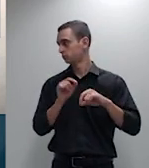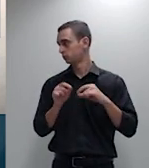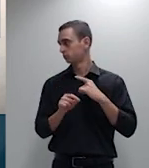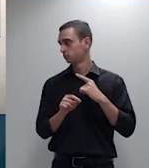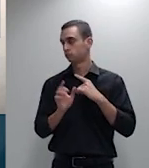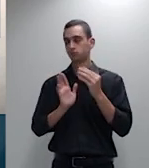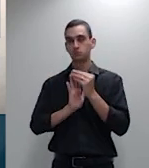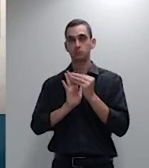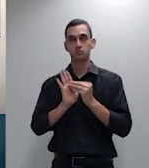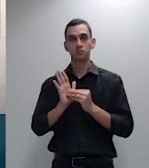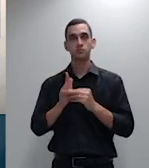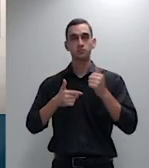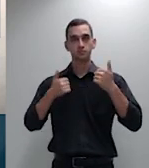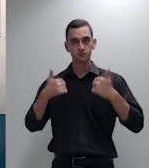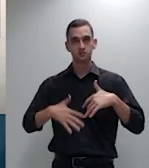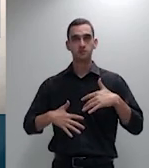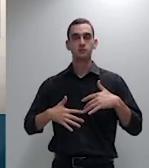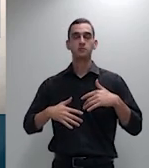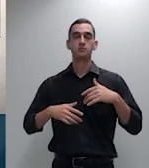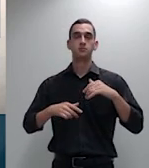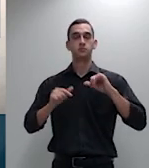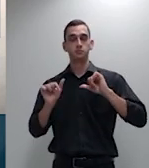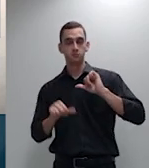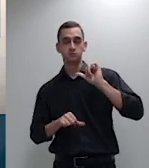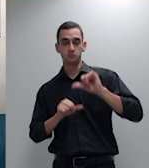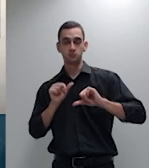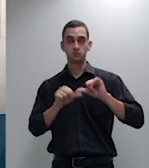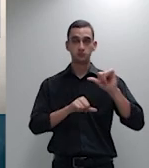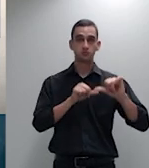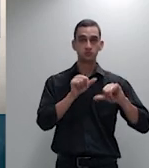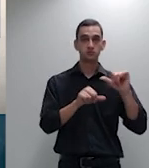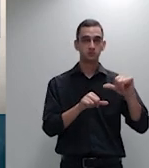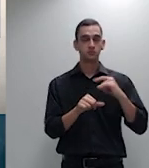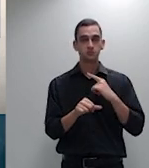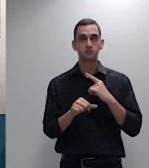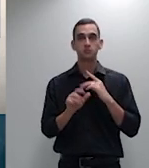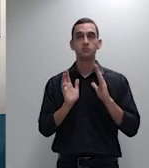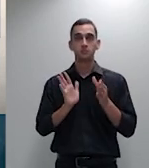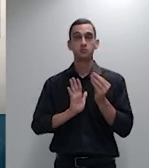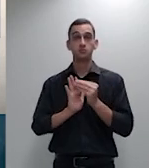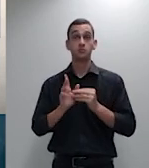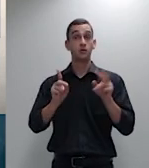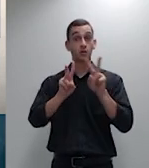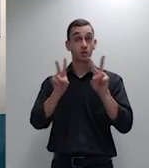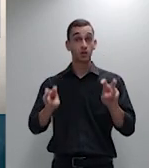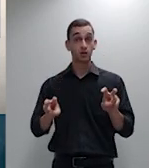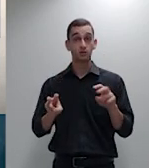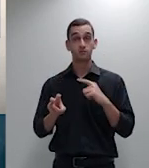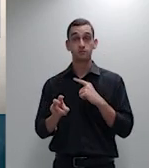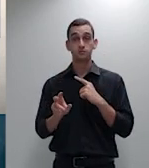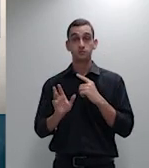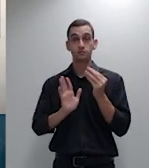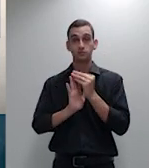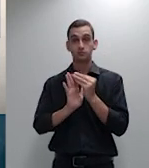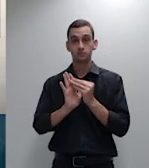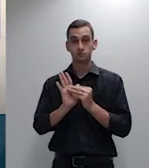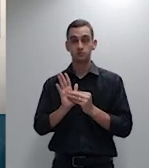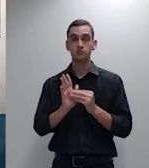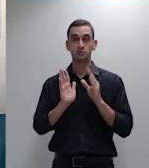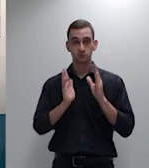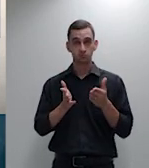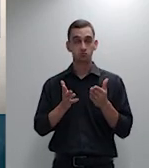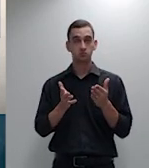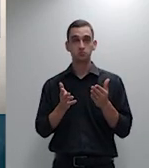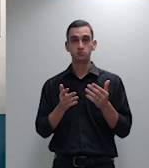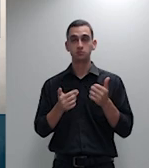faixa etária esses temas inclusive são objetos tanto da do artigo 15 da